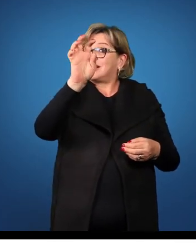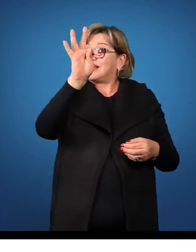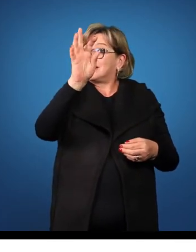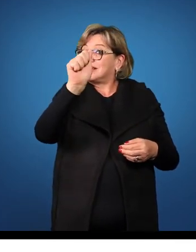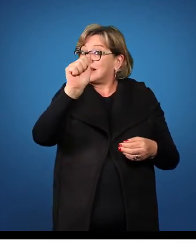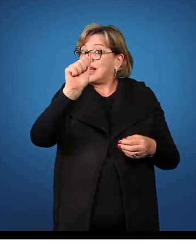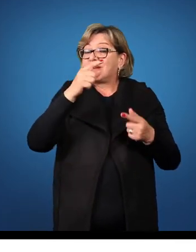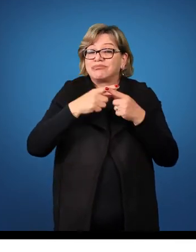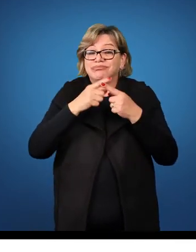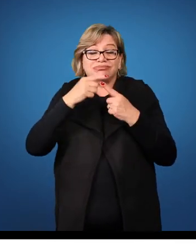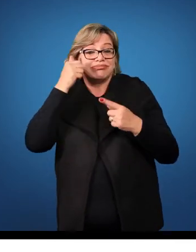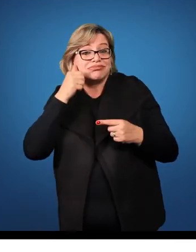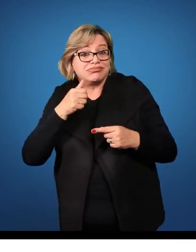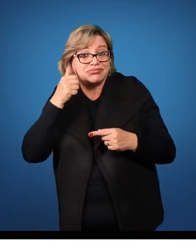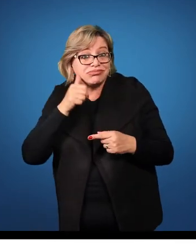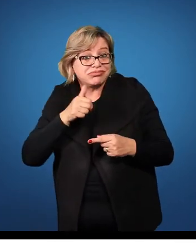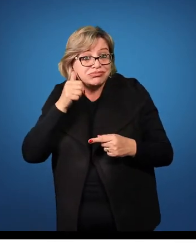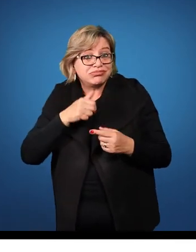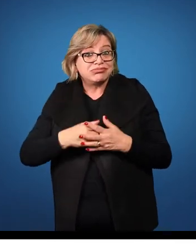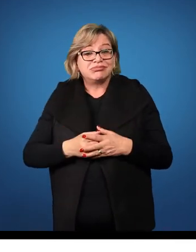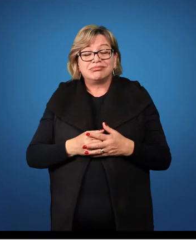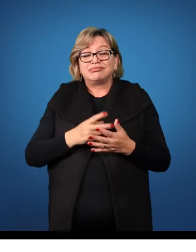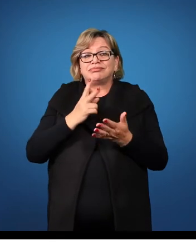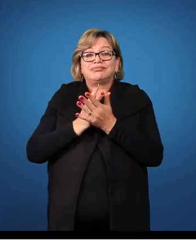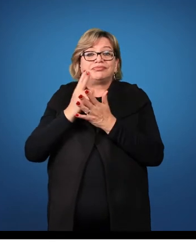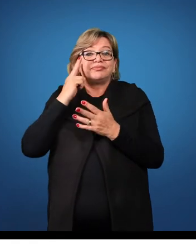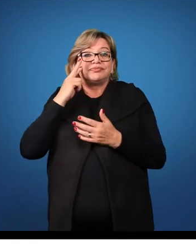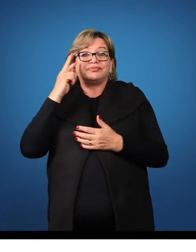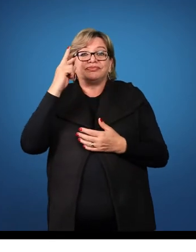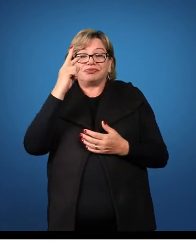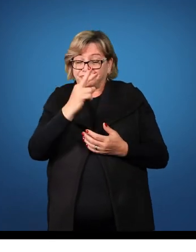de casa. Então, deleta,